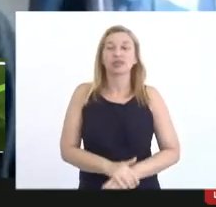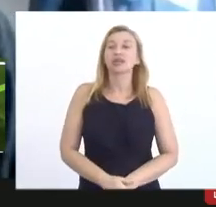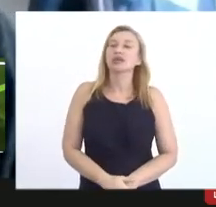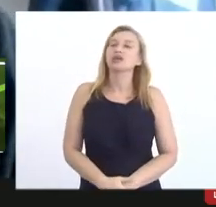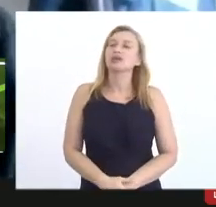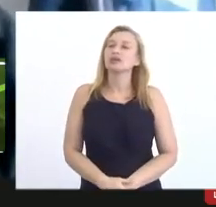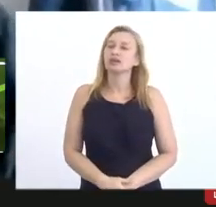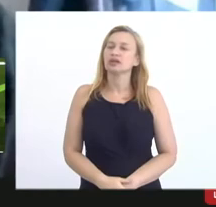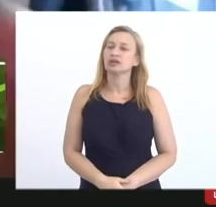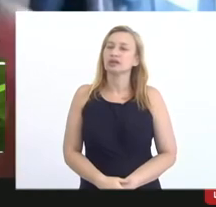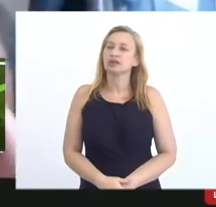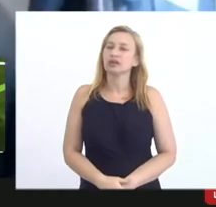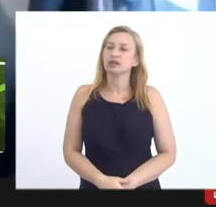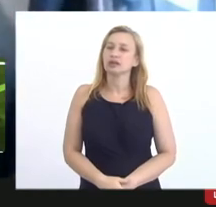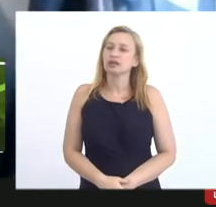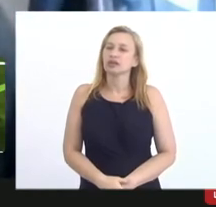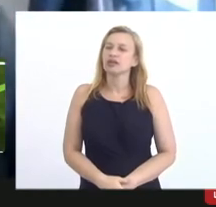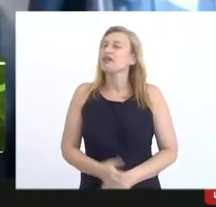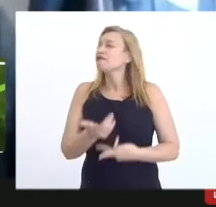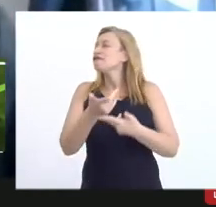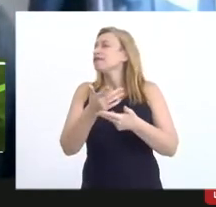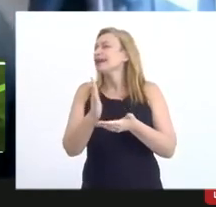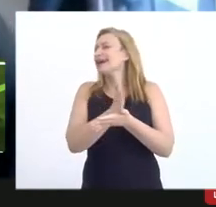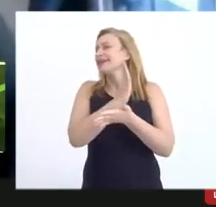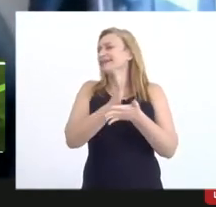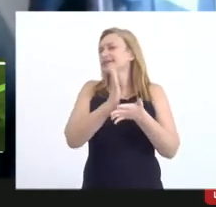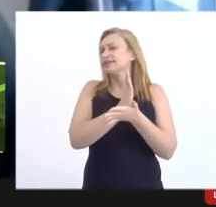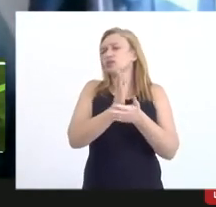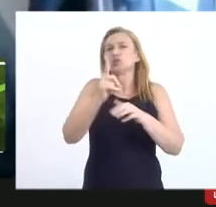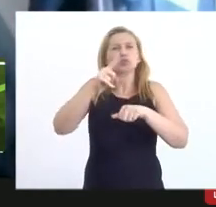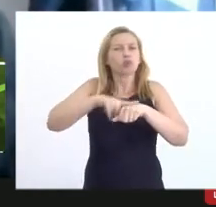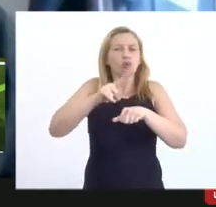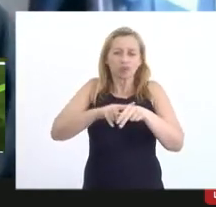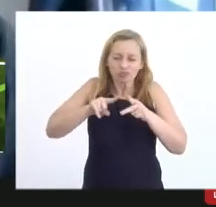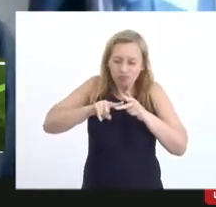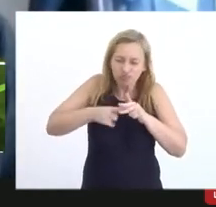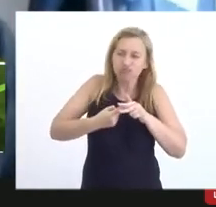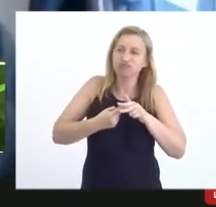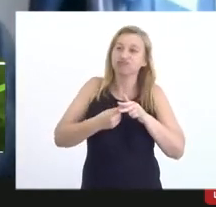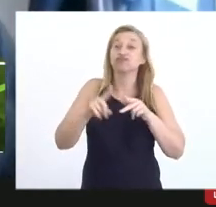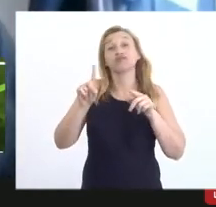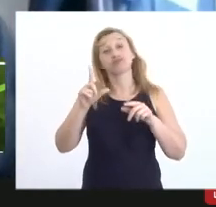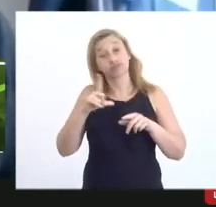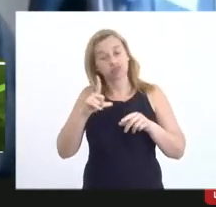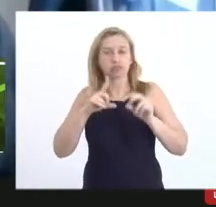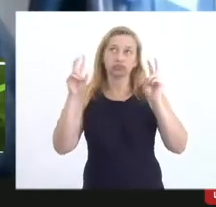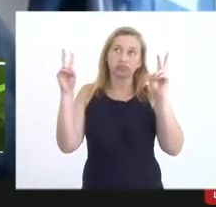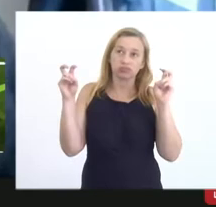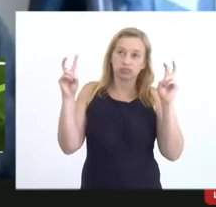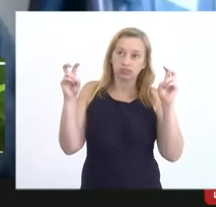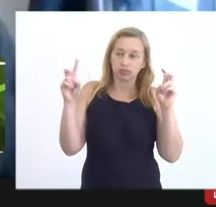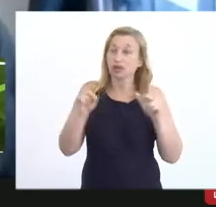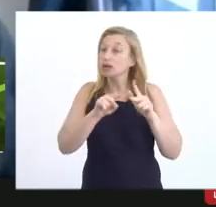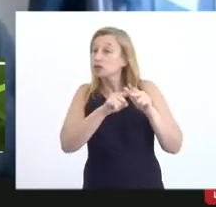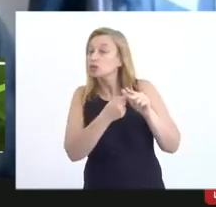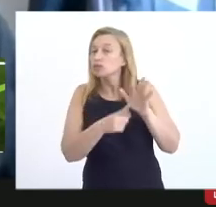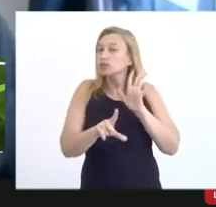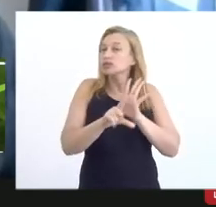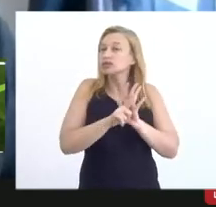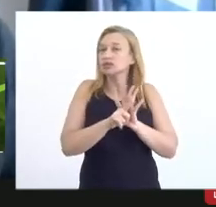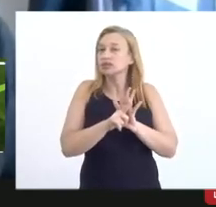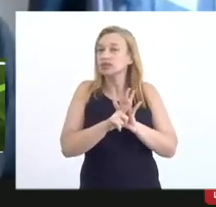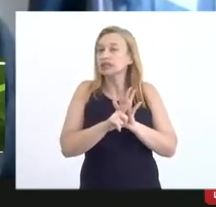e muitas vezes na hora de regulamentar tem essa questão a regulamentação